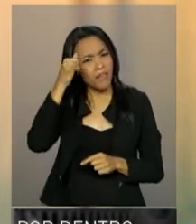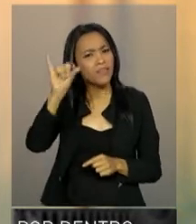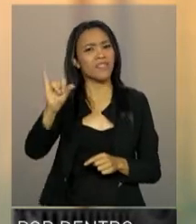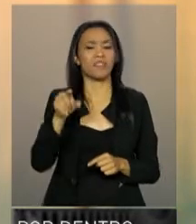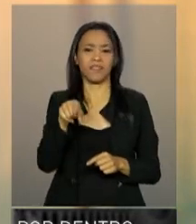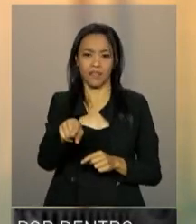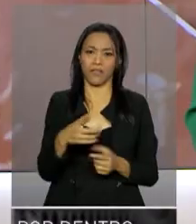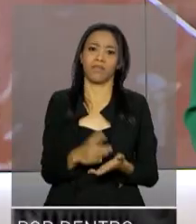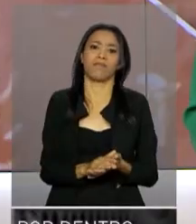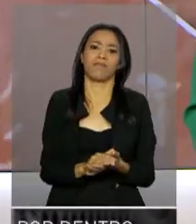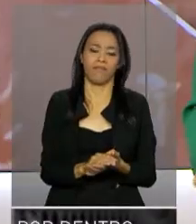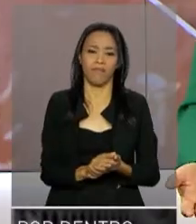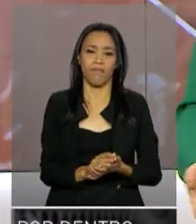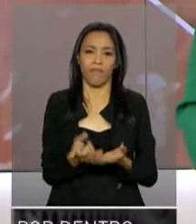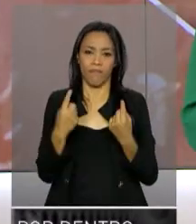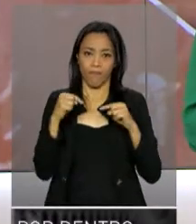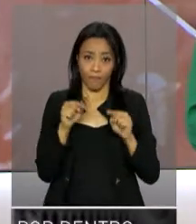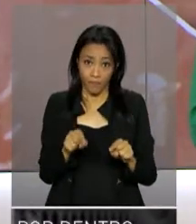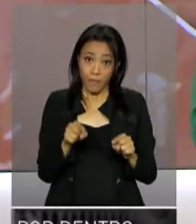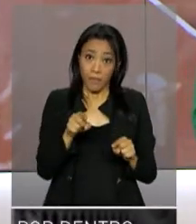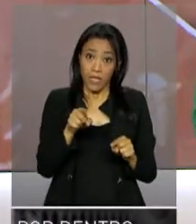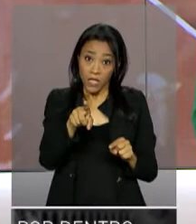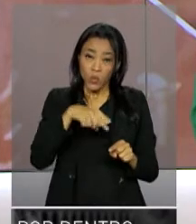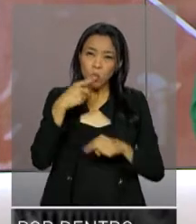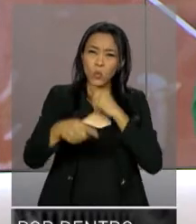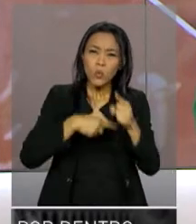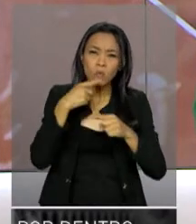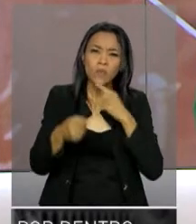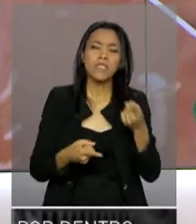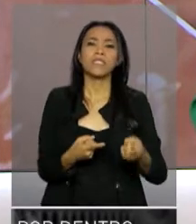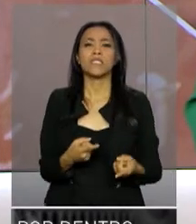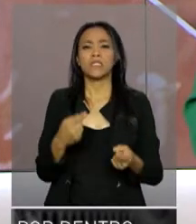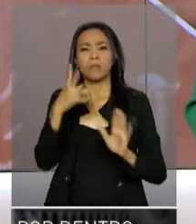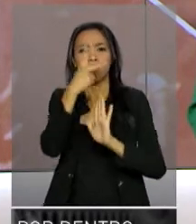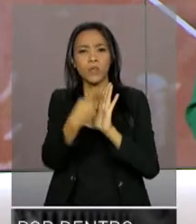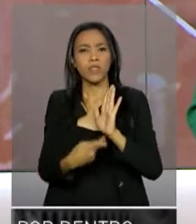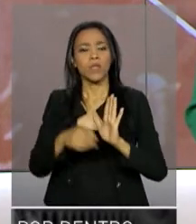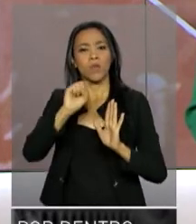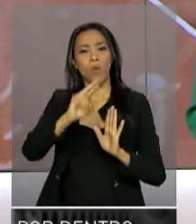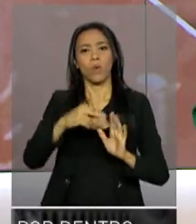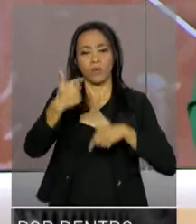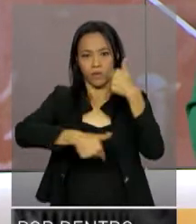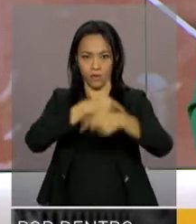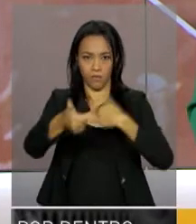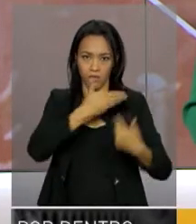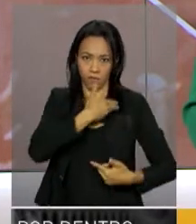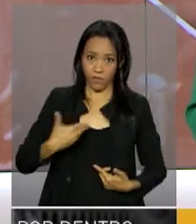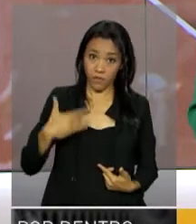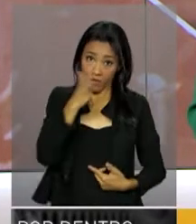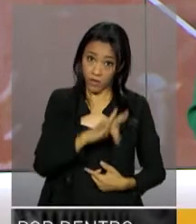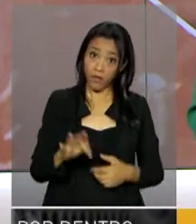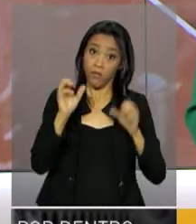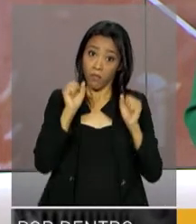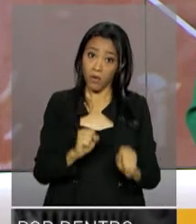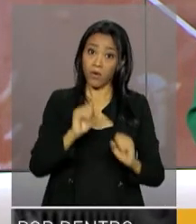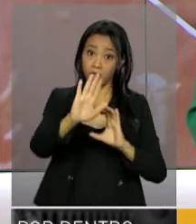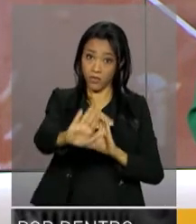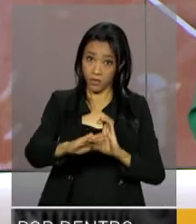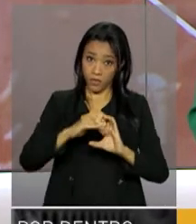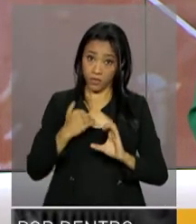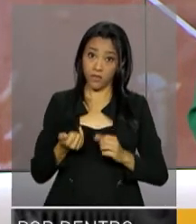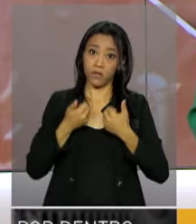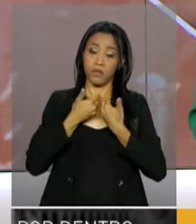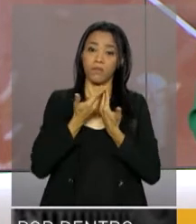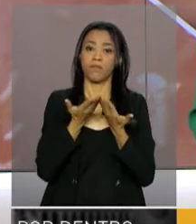informalidade. Você tem dúvidas sobre algum projeto ou ação do governo federal? Então escreva para por dentro do